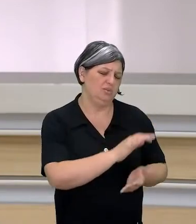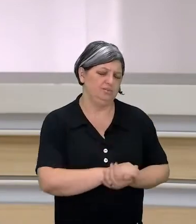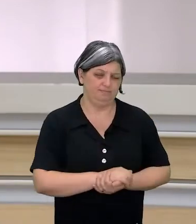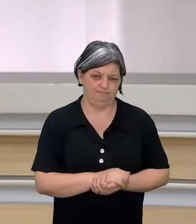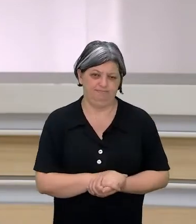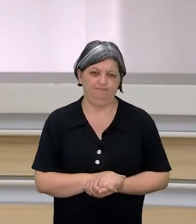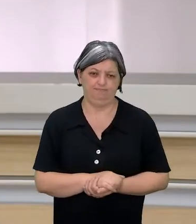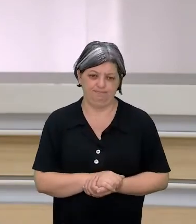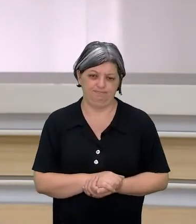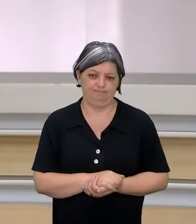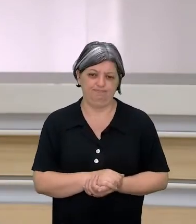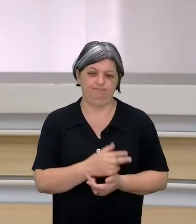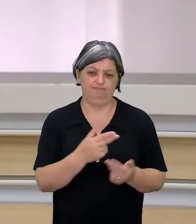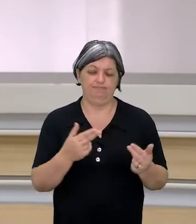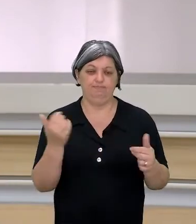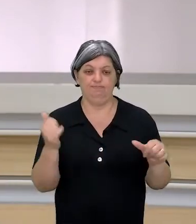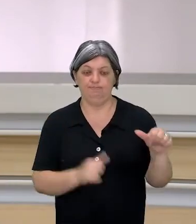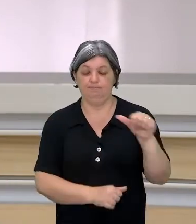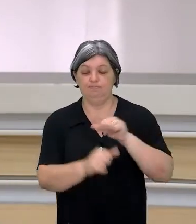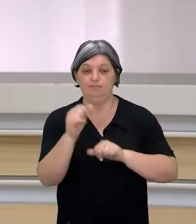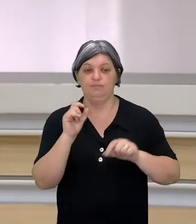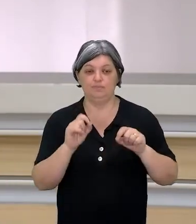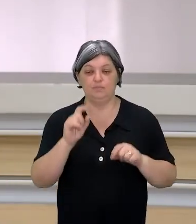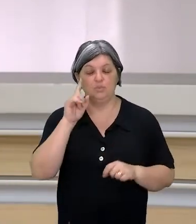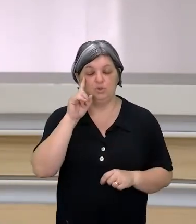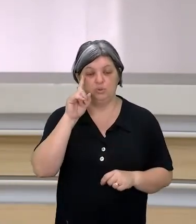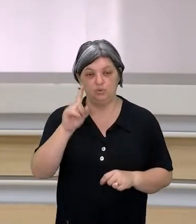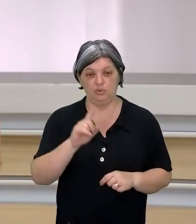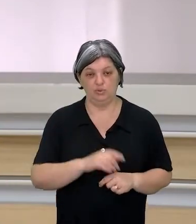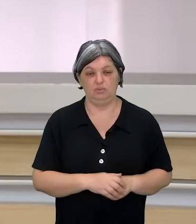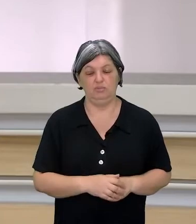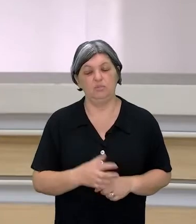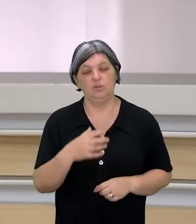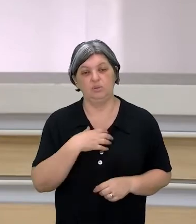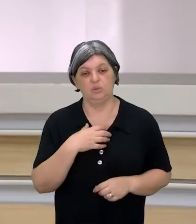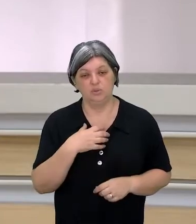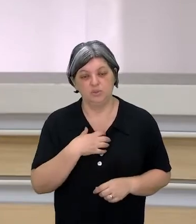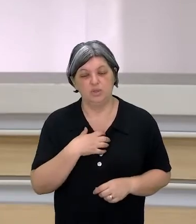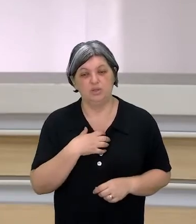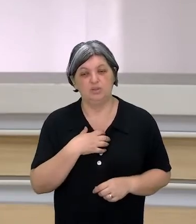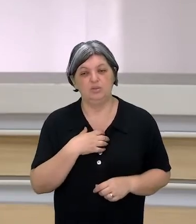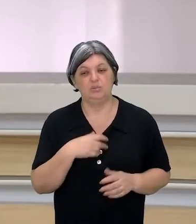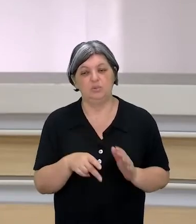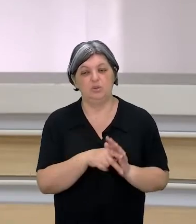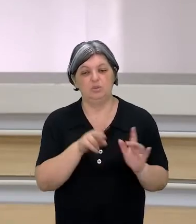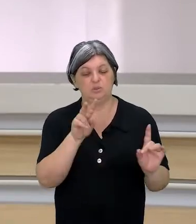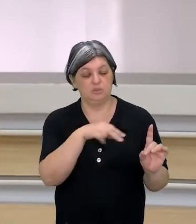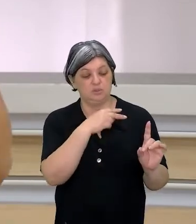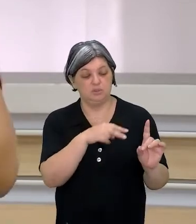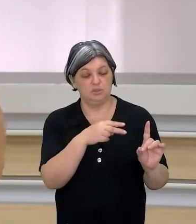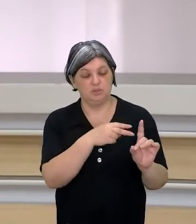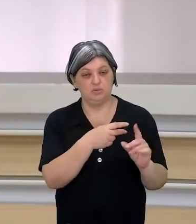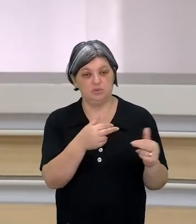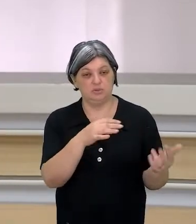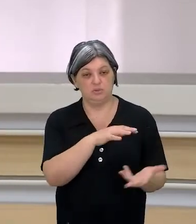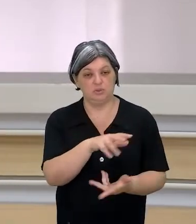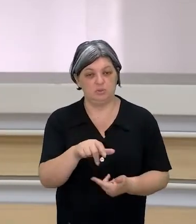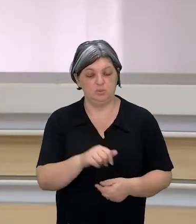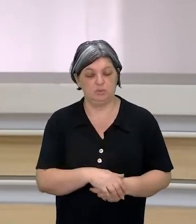muda, muitas vezes, o seu dia. Muda a maneira com que você enxerga as coisas. Por isso que